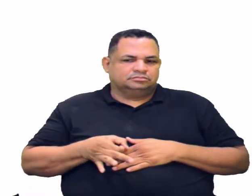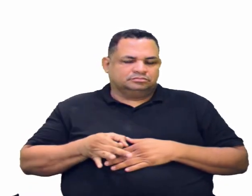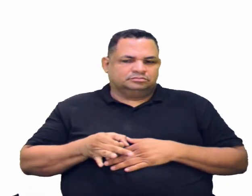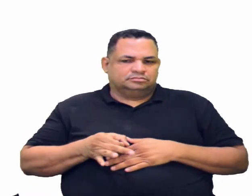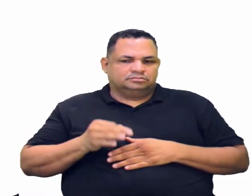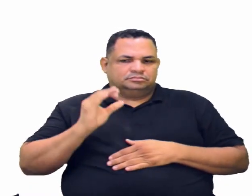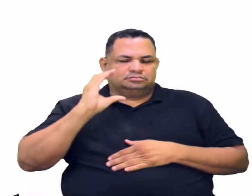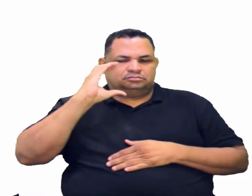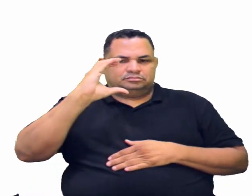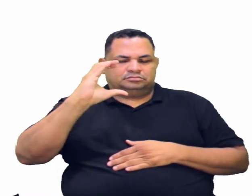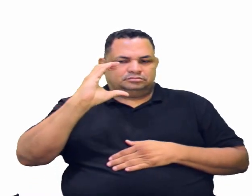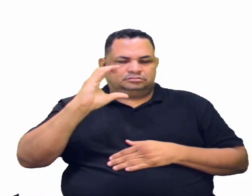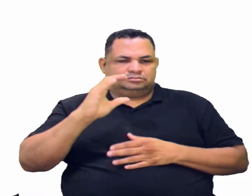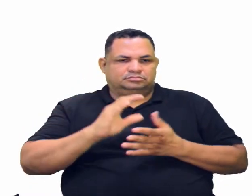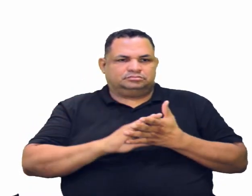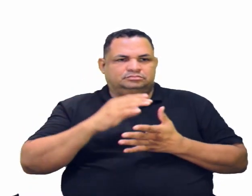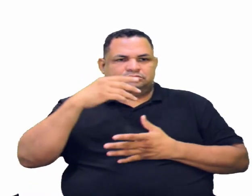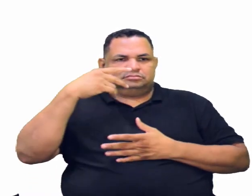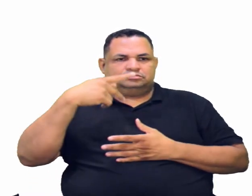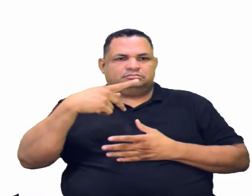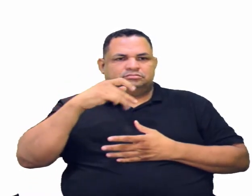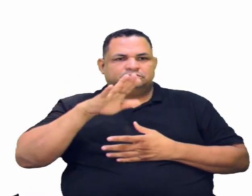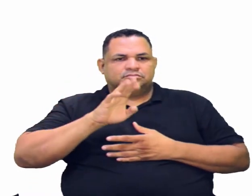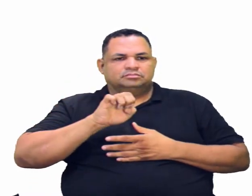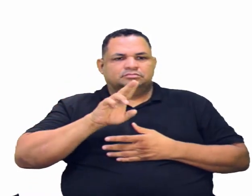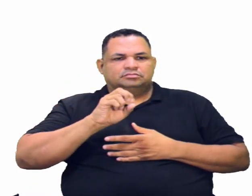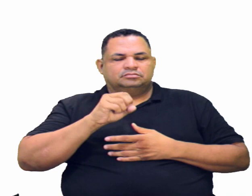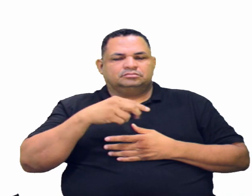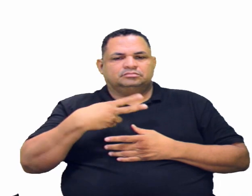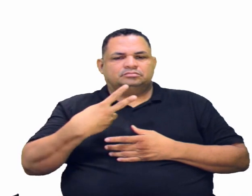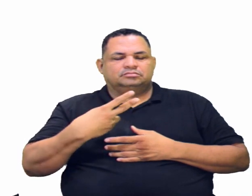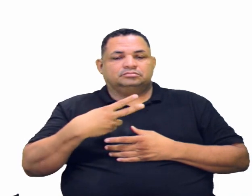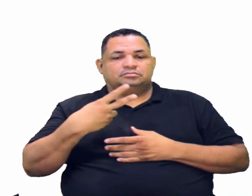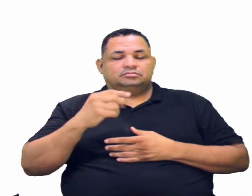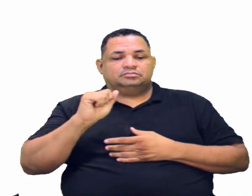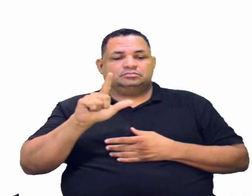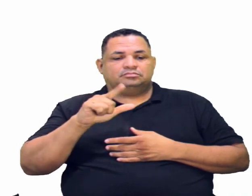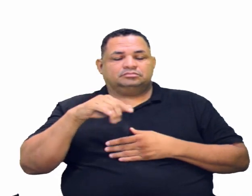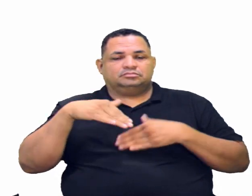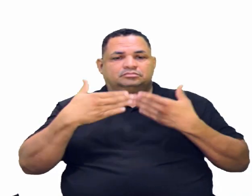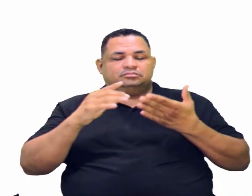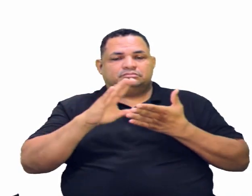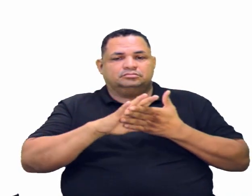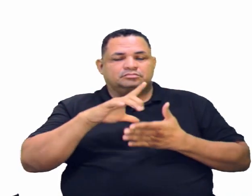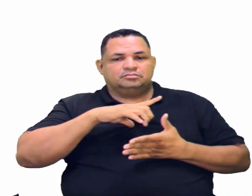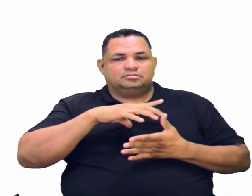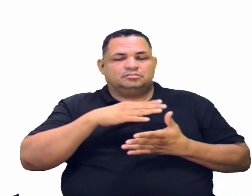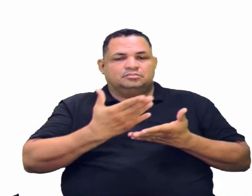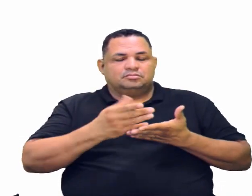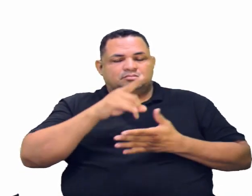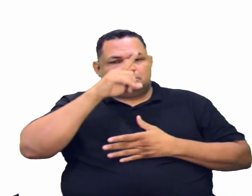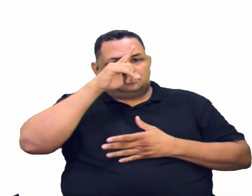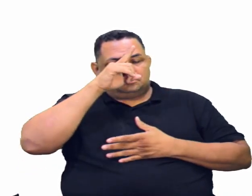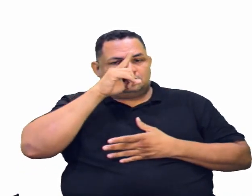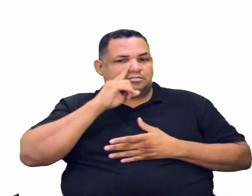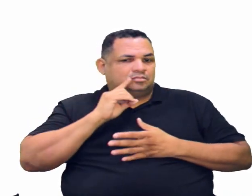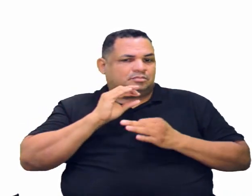correta. O propan-2-ol, quando sofreu oxidação, formou a